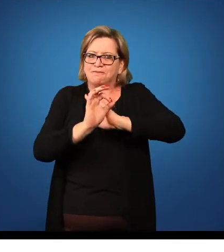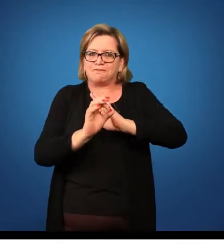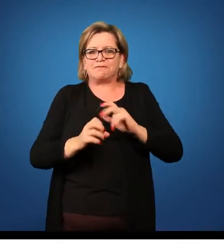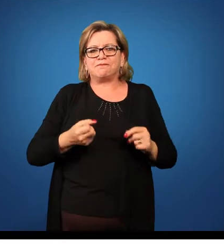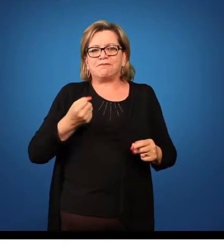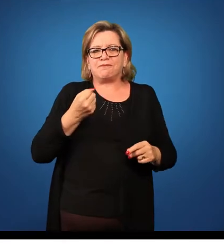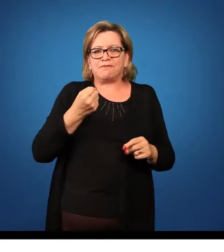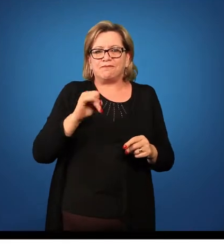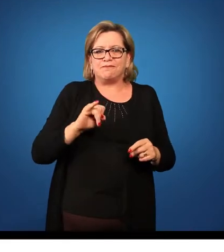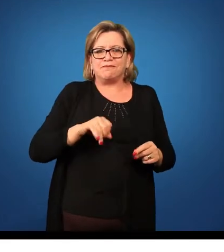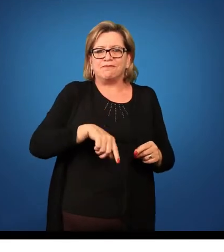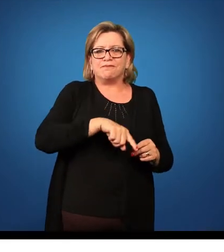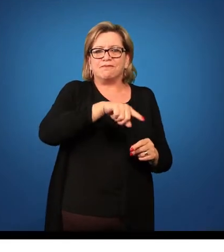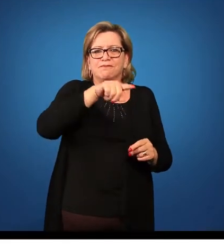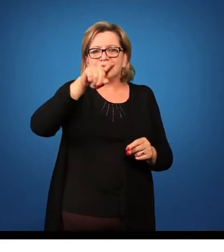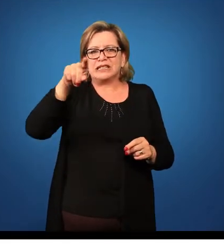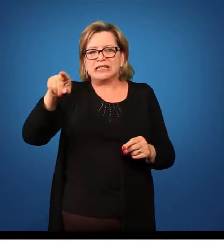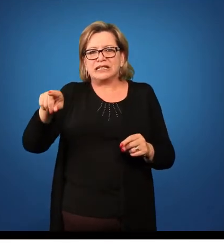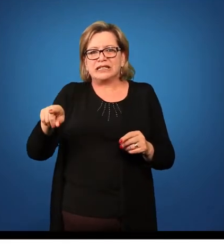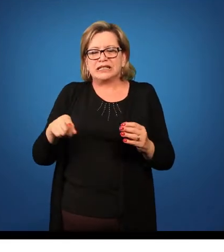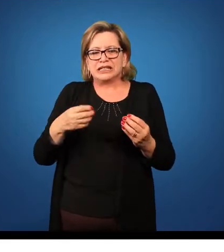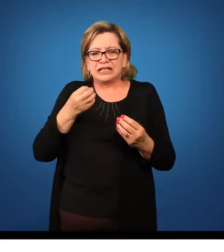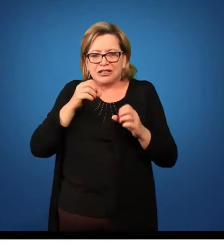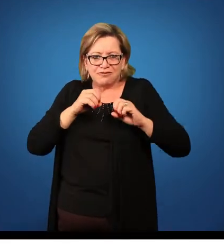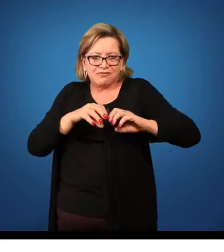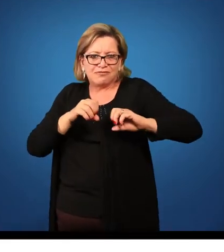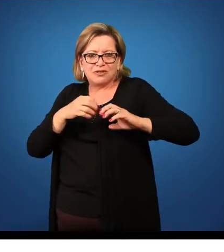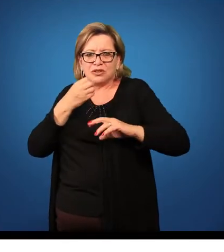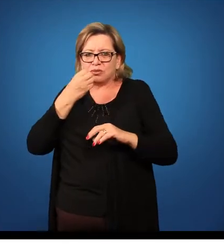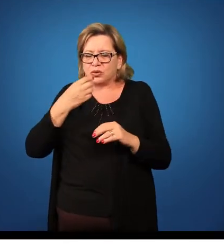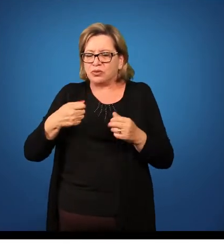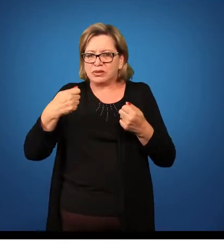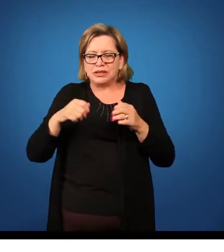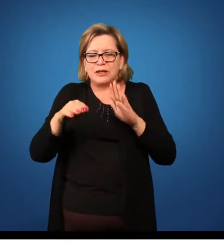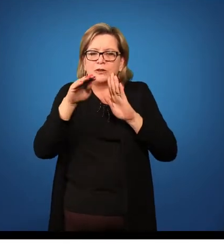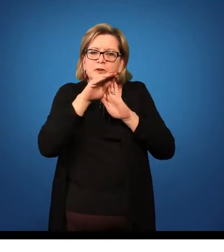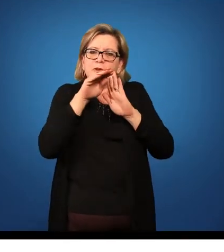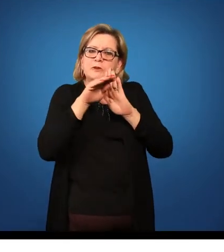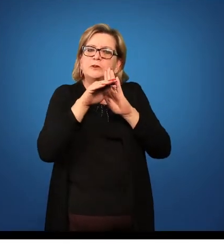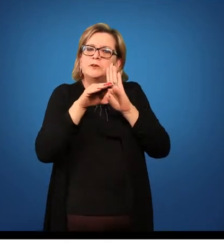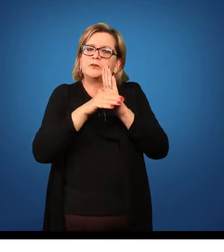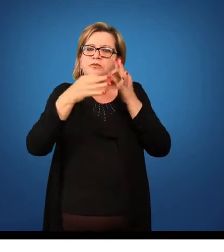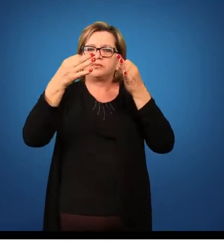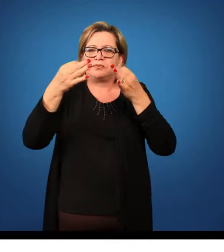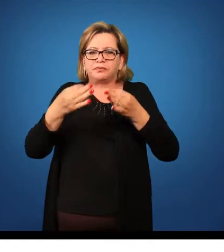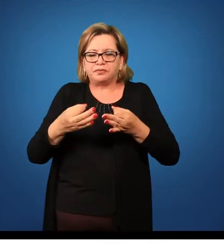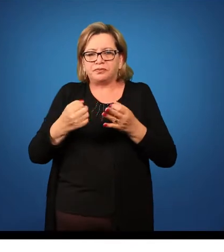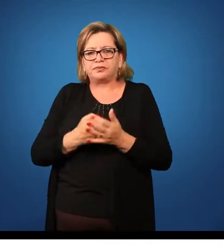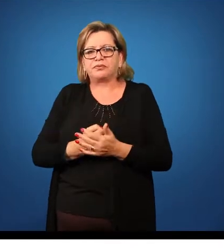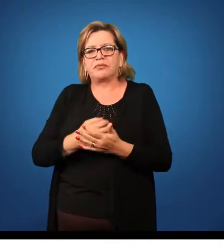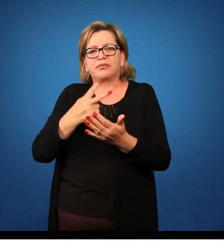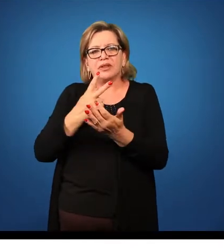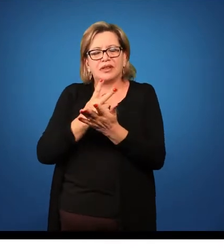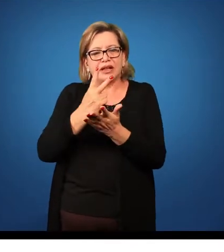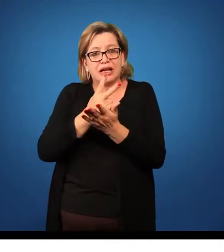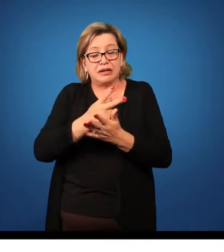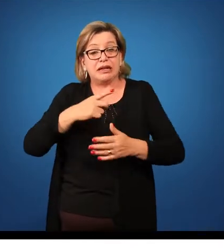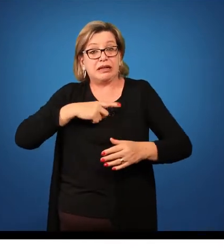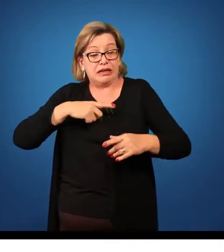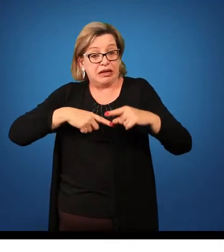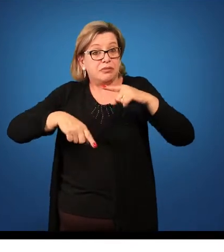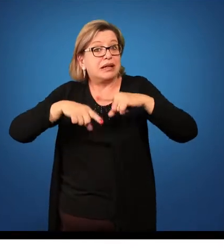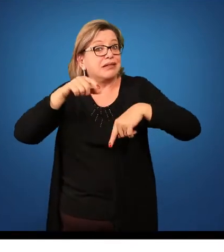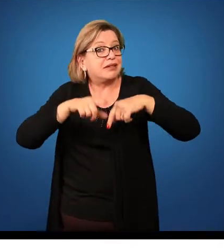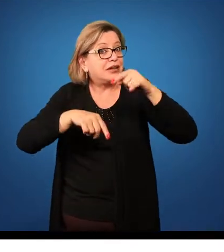você ter uma aula efetiva, uma aula boa, você tem que ter uma boa programação. Então nesse caso, leve todo o material que você